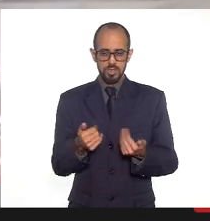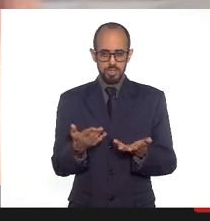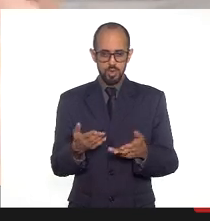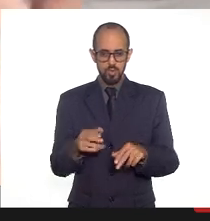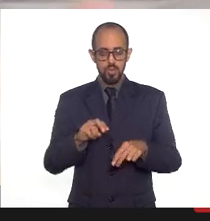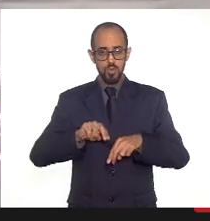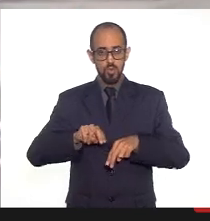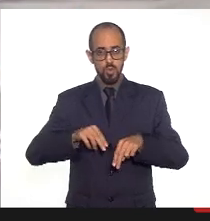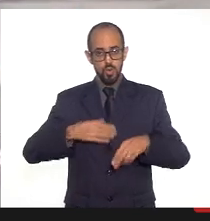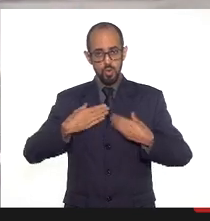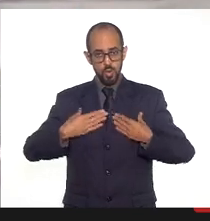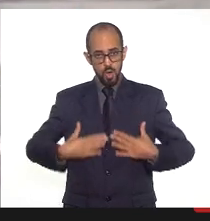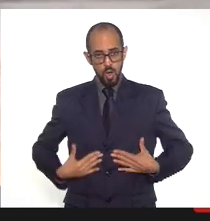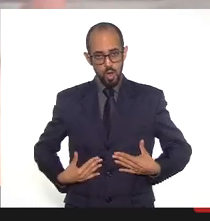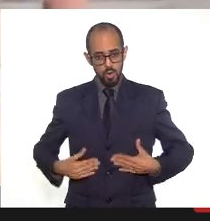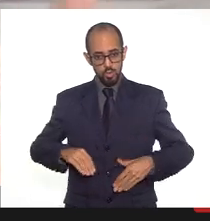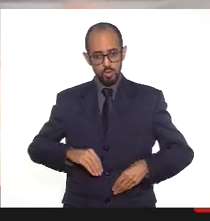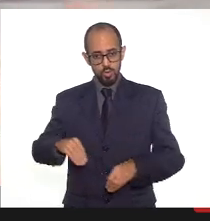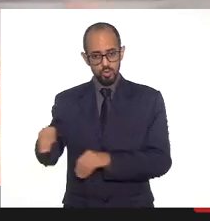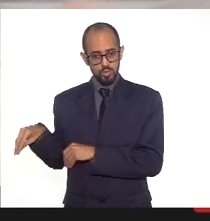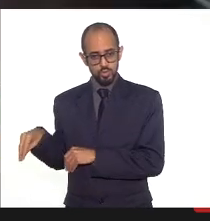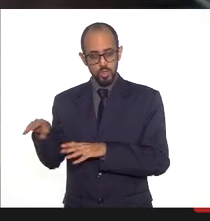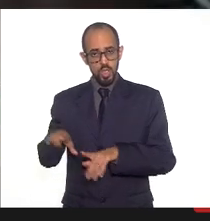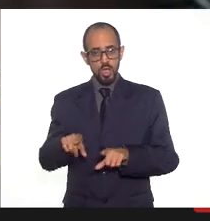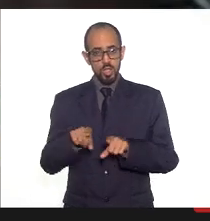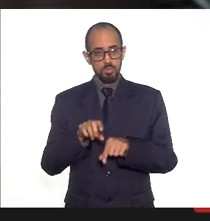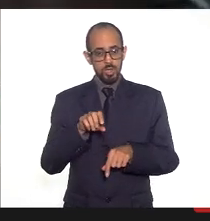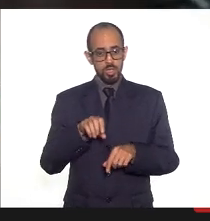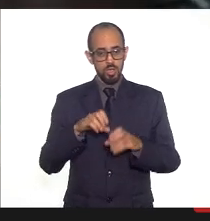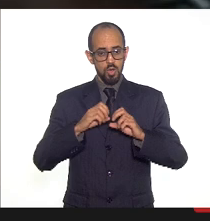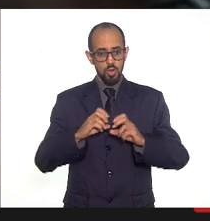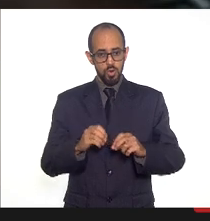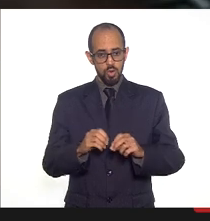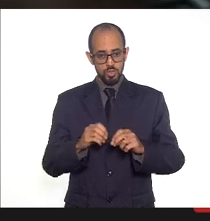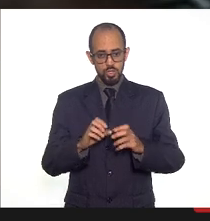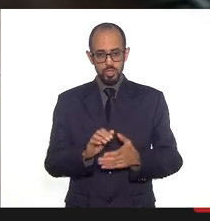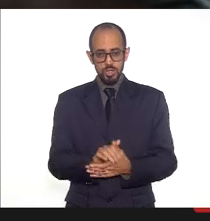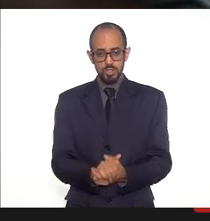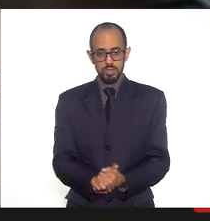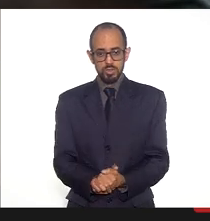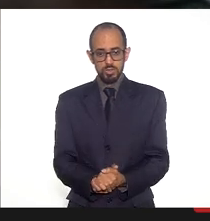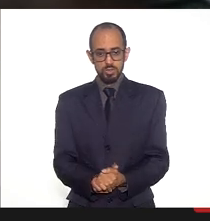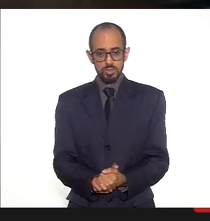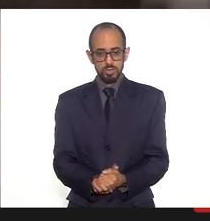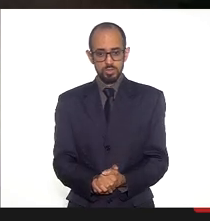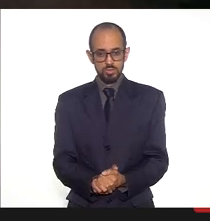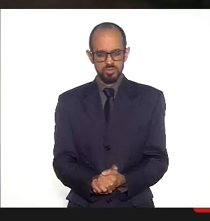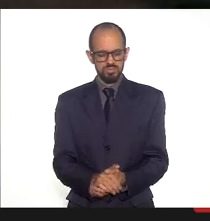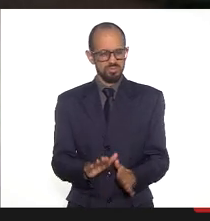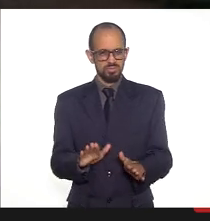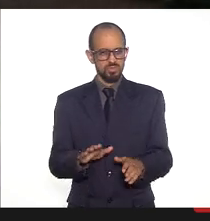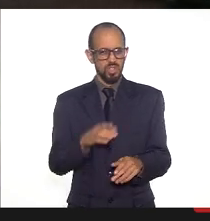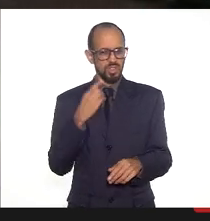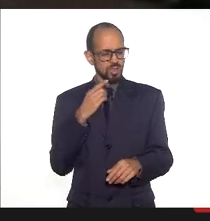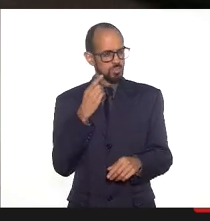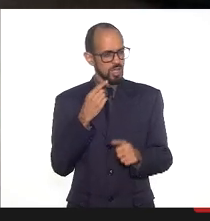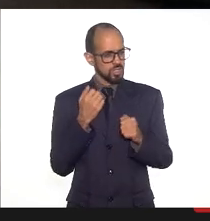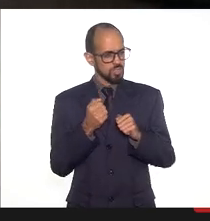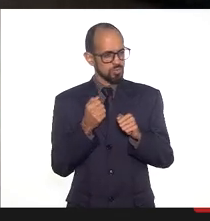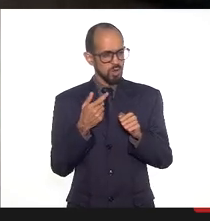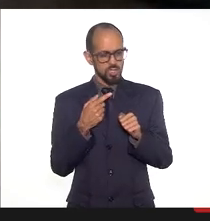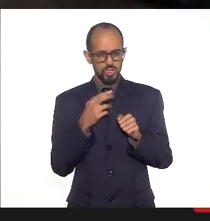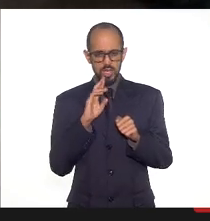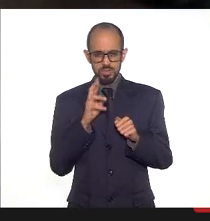oncologia, dados... Eu posso dizer o que está lá? Oi? A gente pode responder